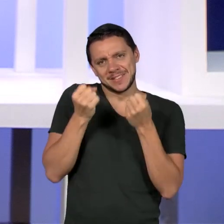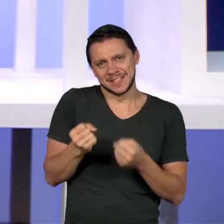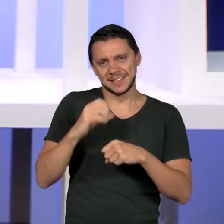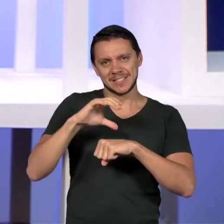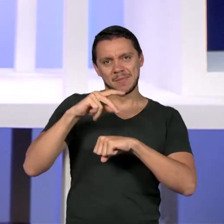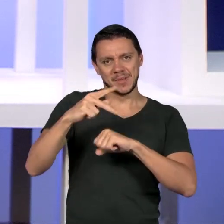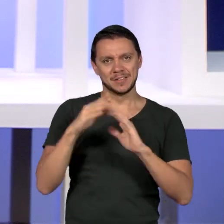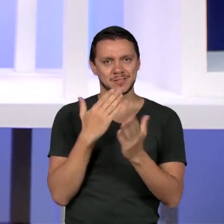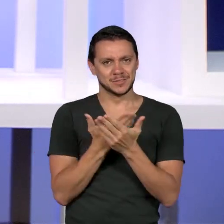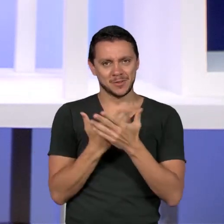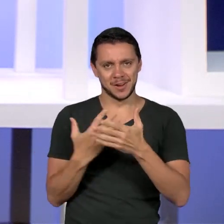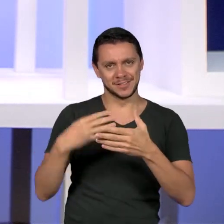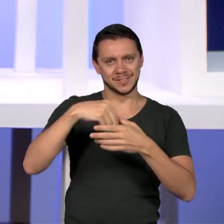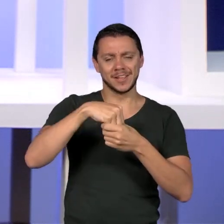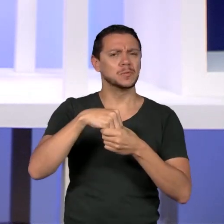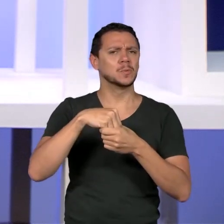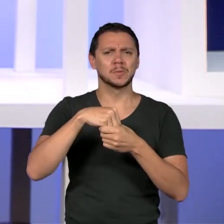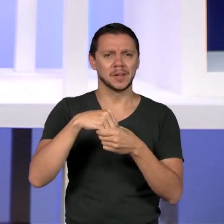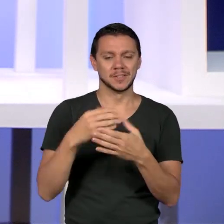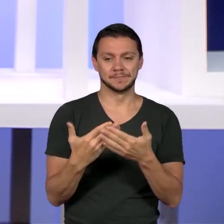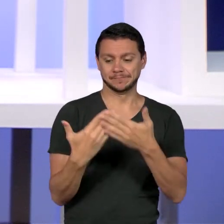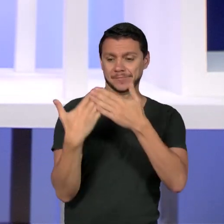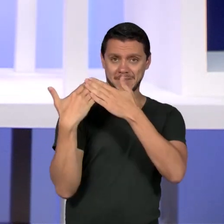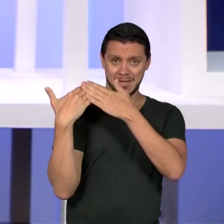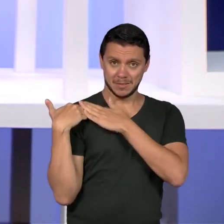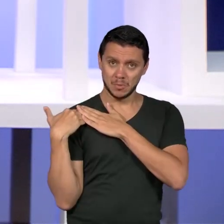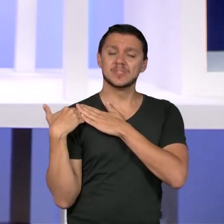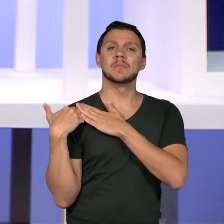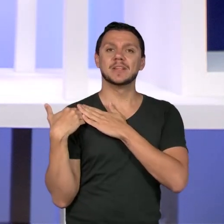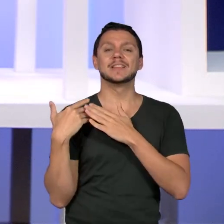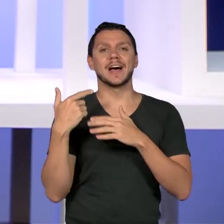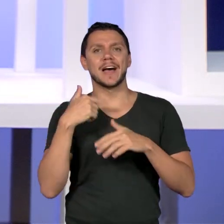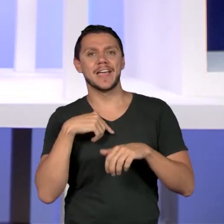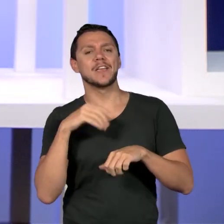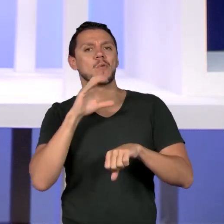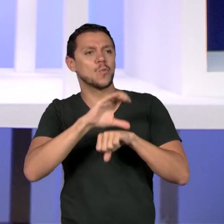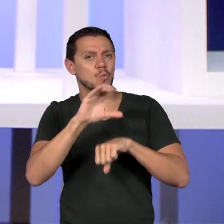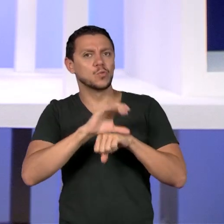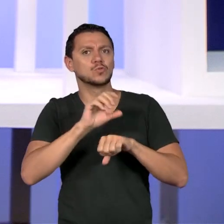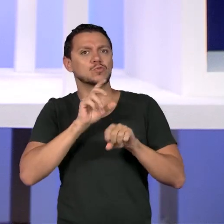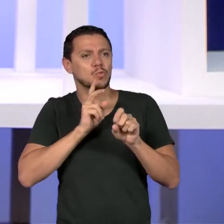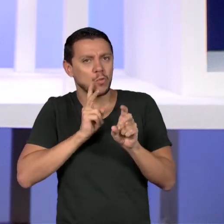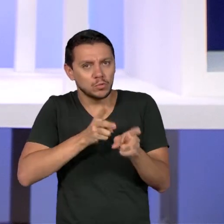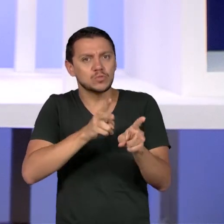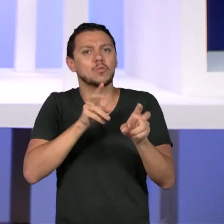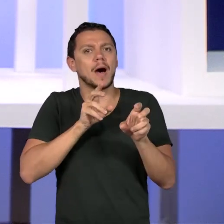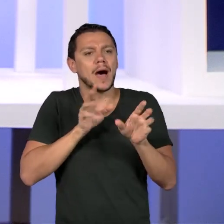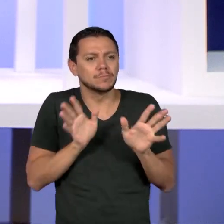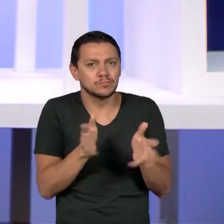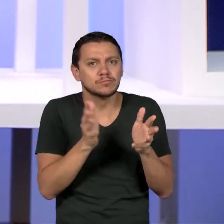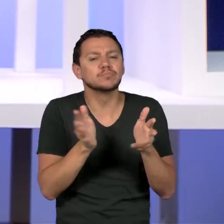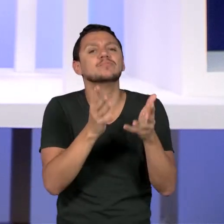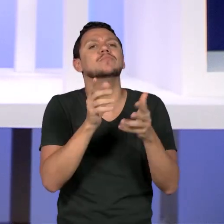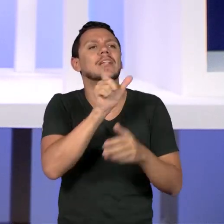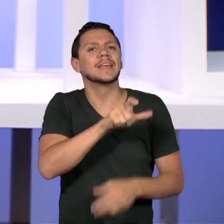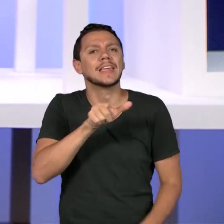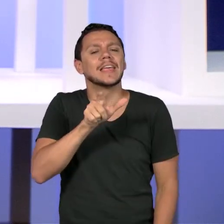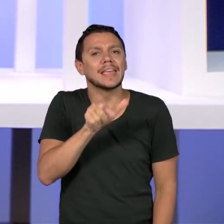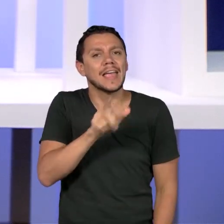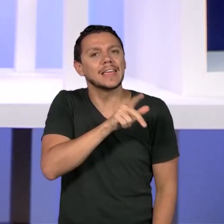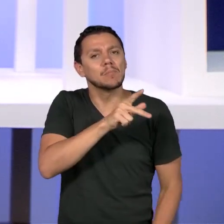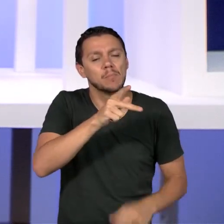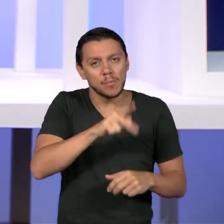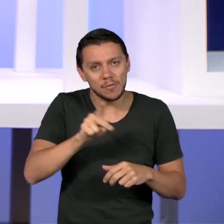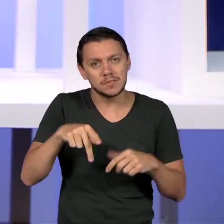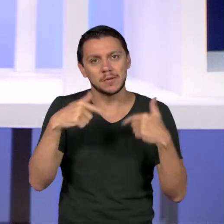na escola, responsabilizar-se pela formação continuada dos educadores de sua unidade